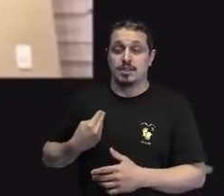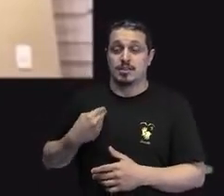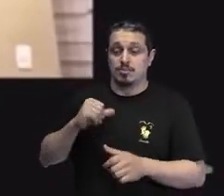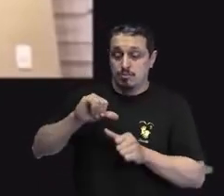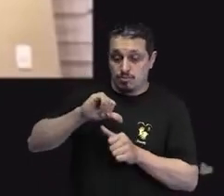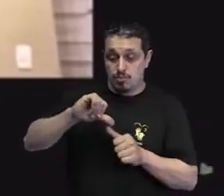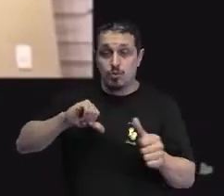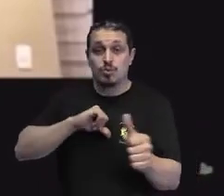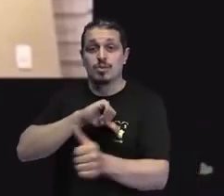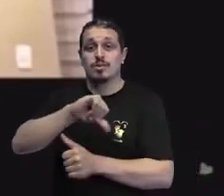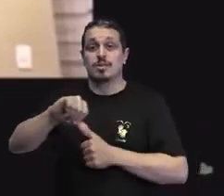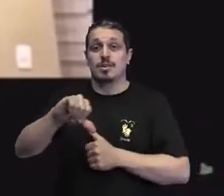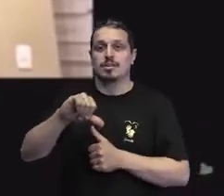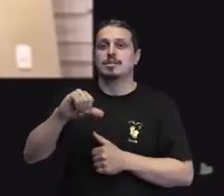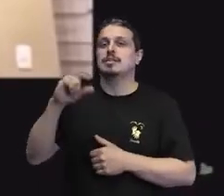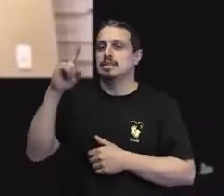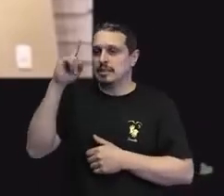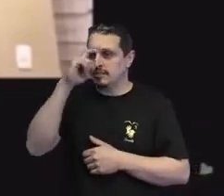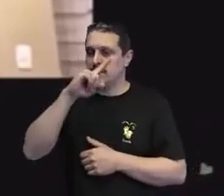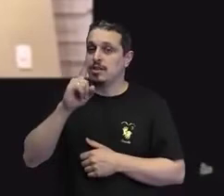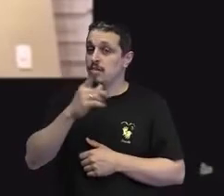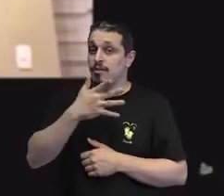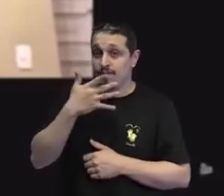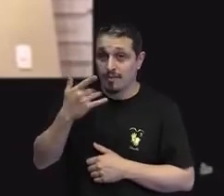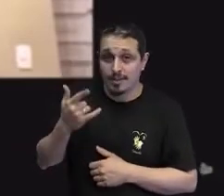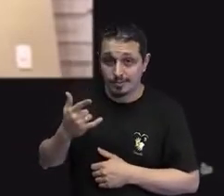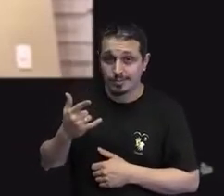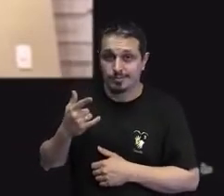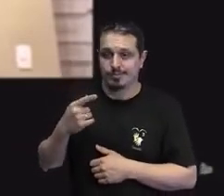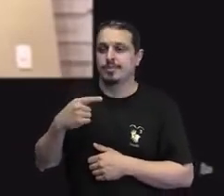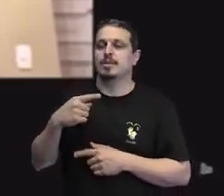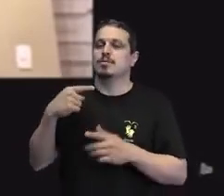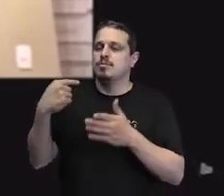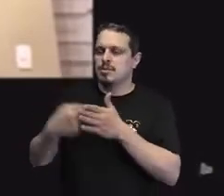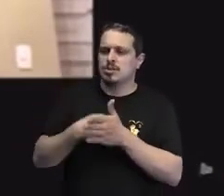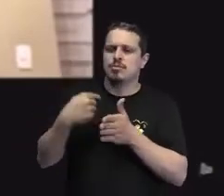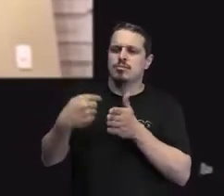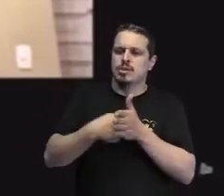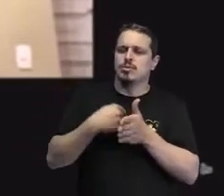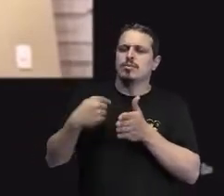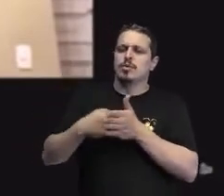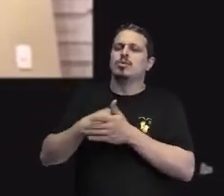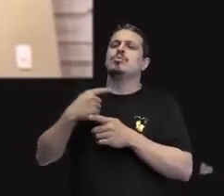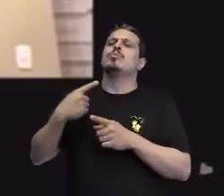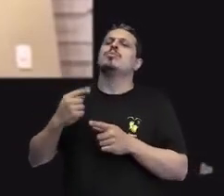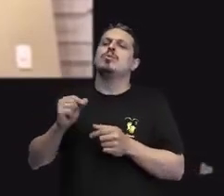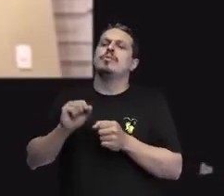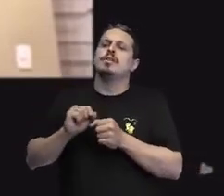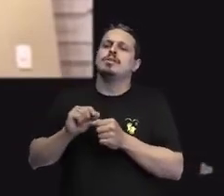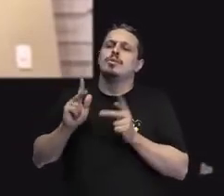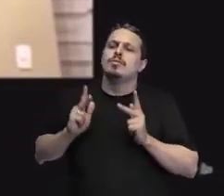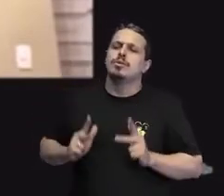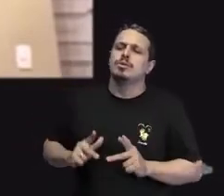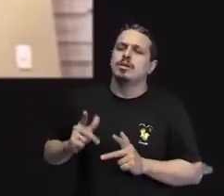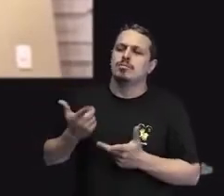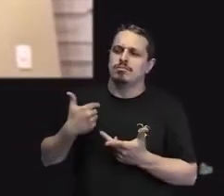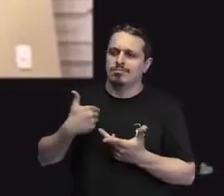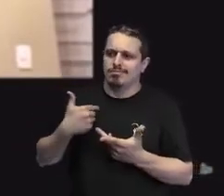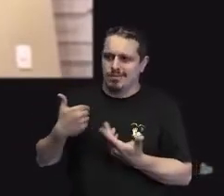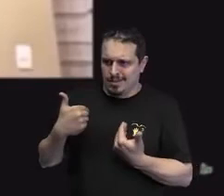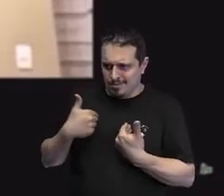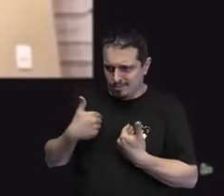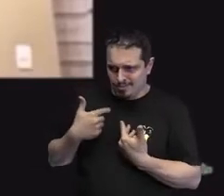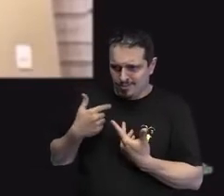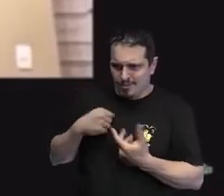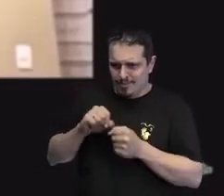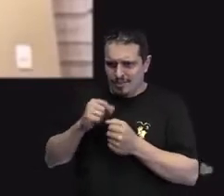é muito difícil, e as perguntas é, o que você vai levar, o que é importante, o que você realmente gosta, o que